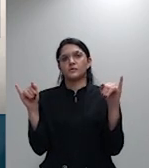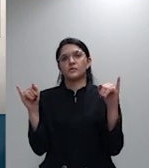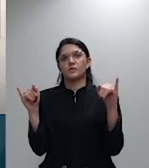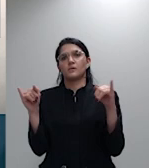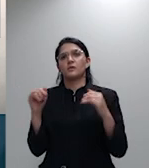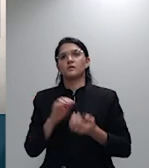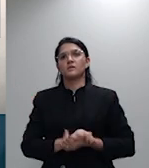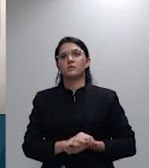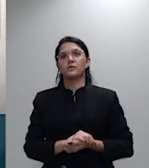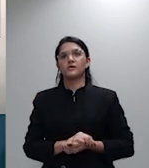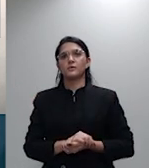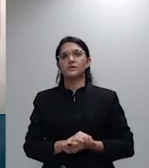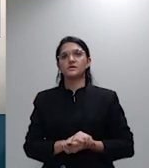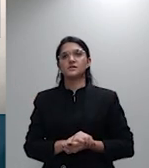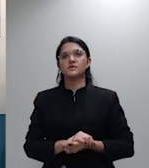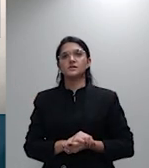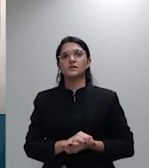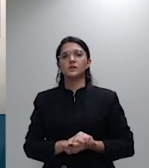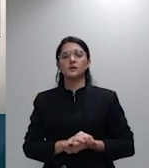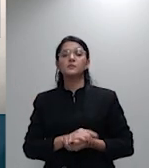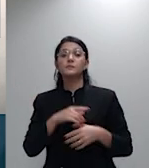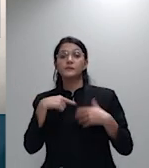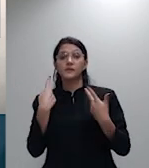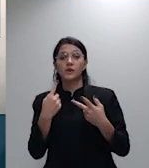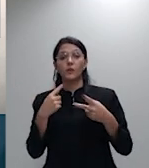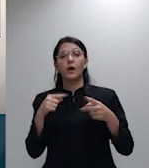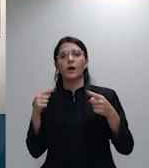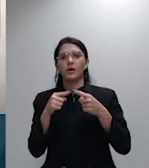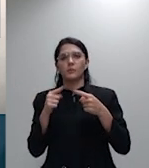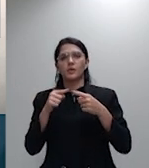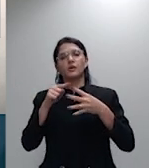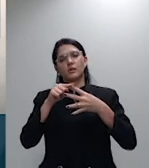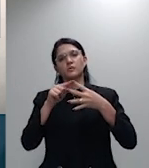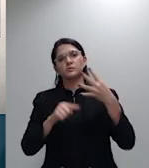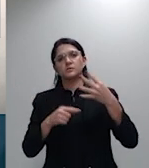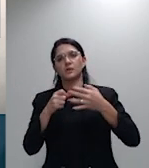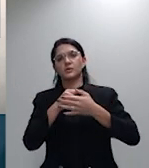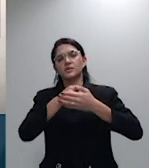declaração embargos de declaração rejeitados decisão unânime